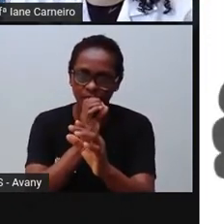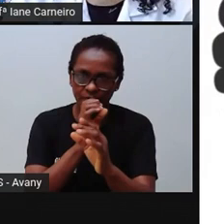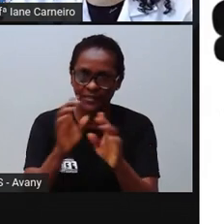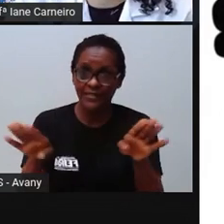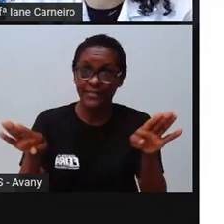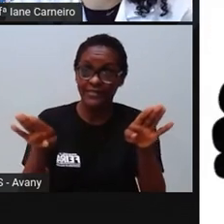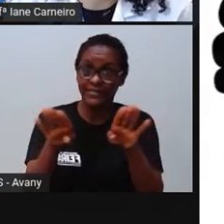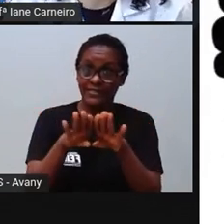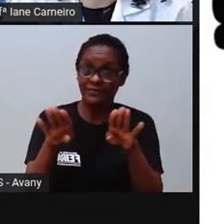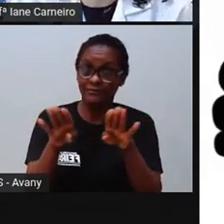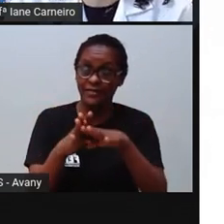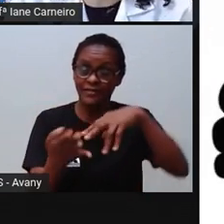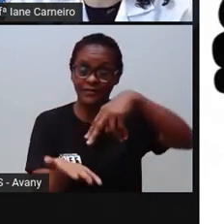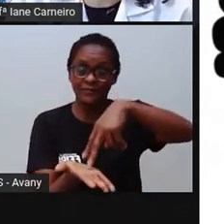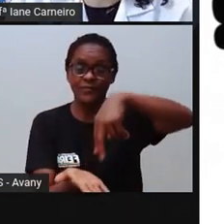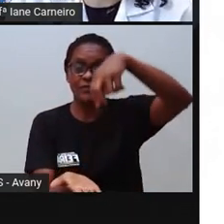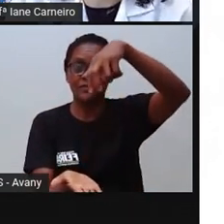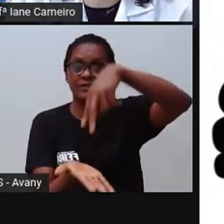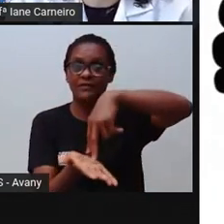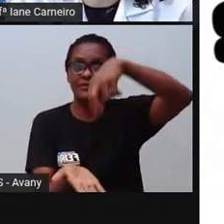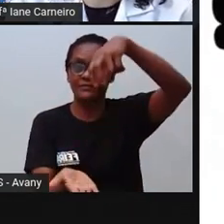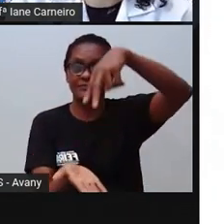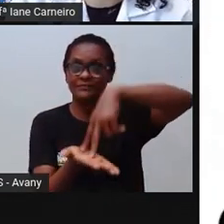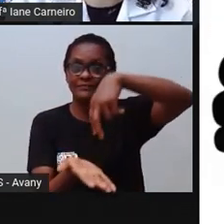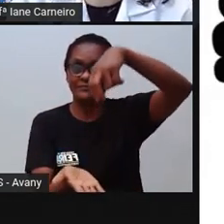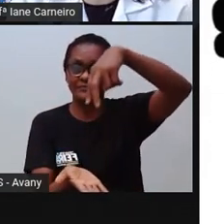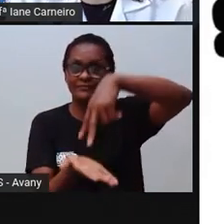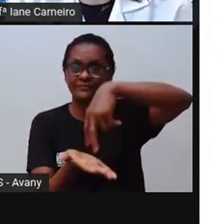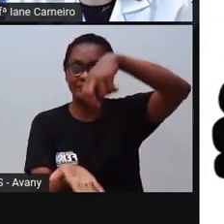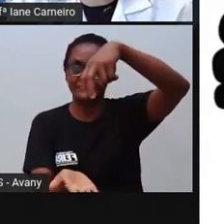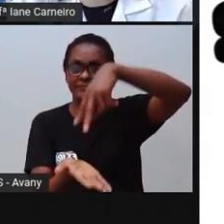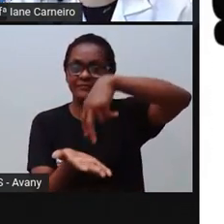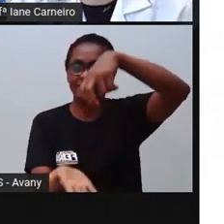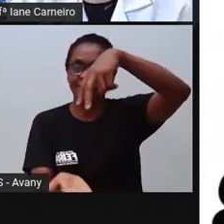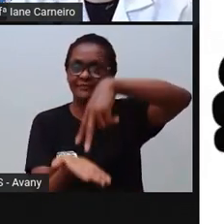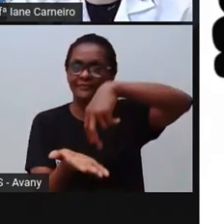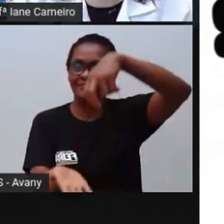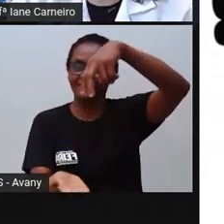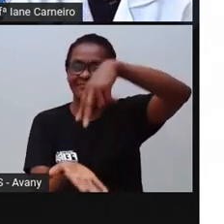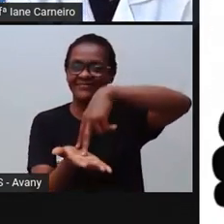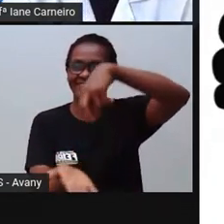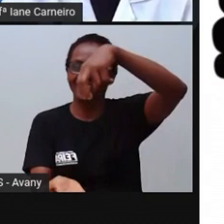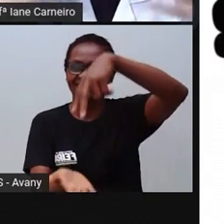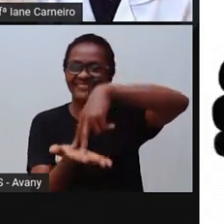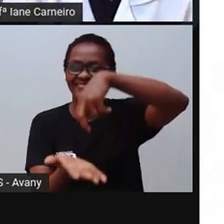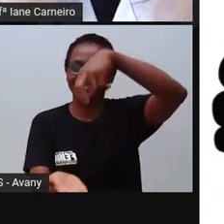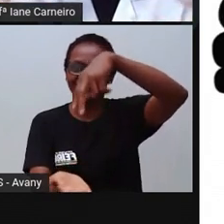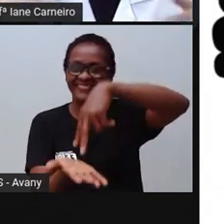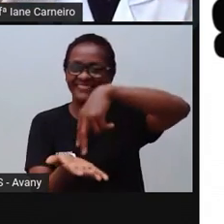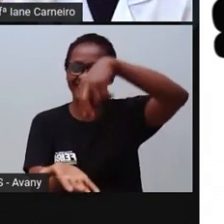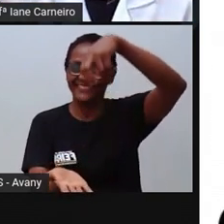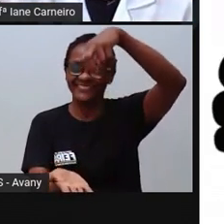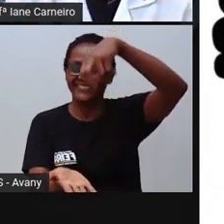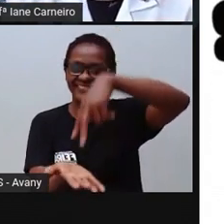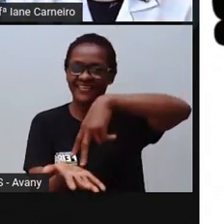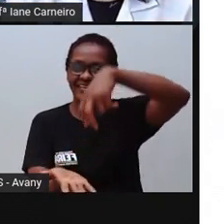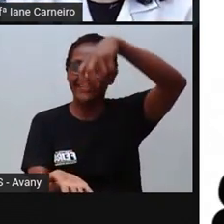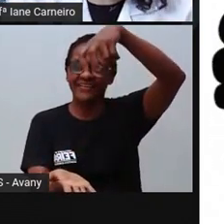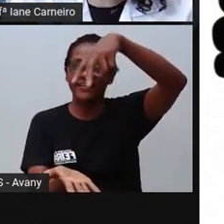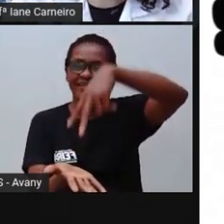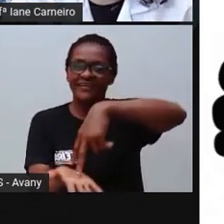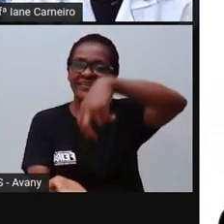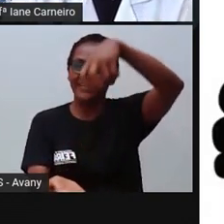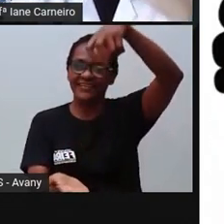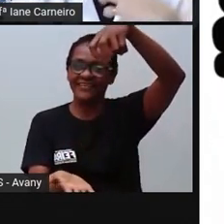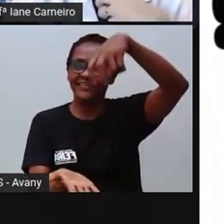Outra dica, Essa dica aqui é maravilhosa. Você pode pular, ó. Ó, pula até você extravasar